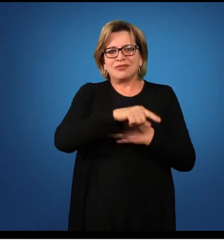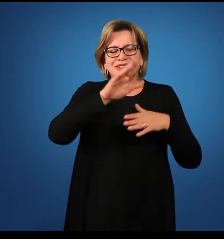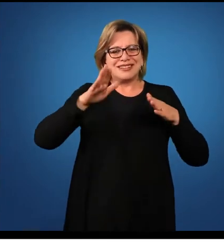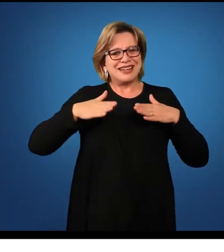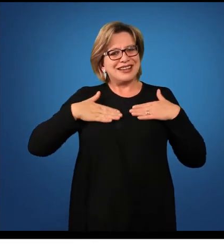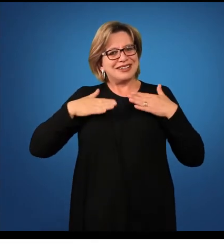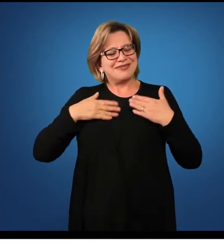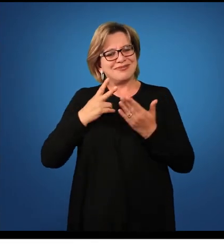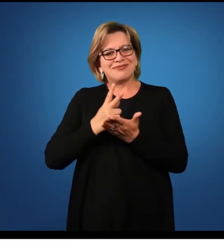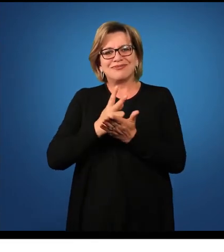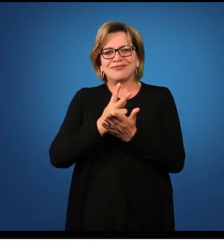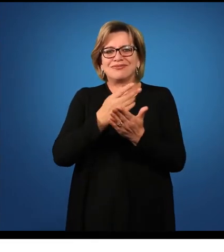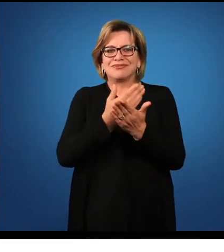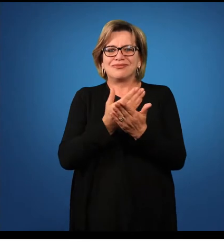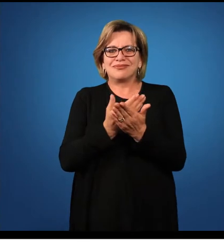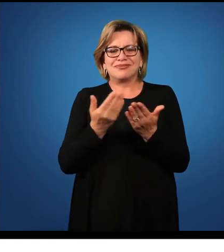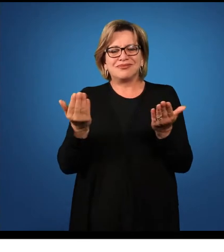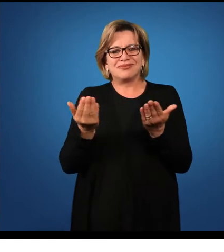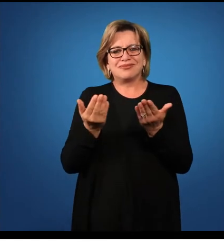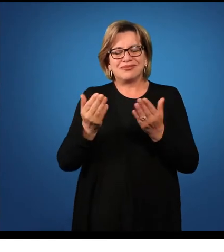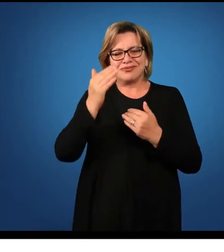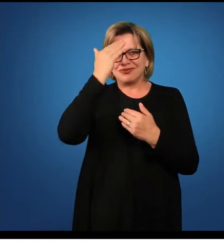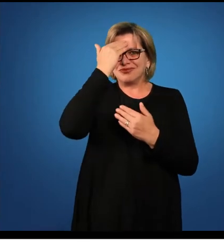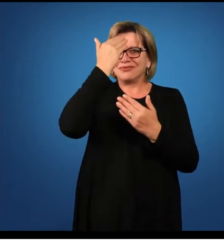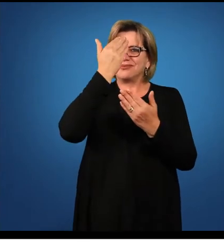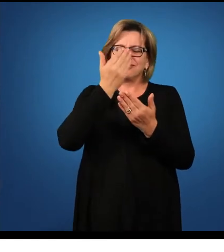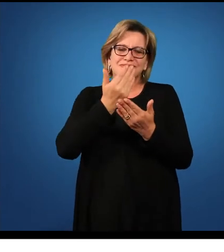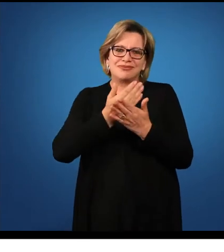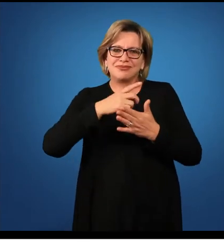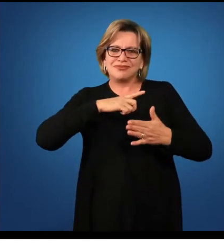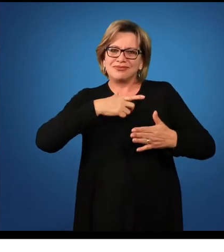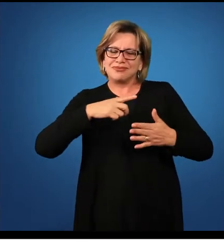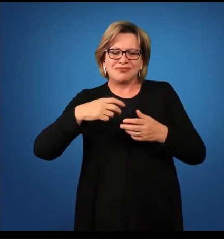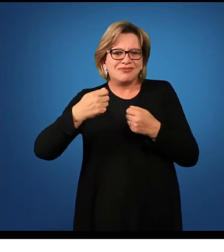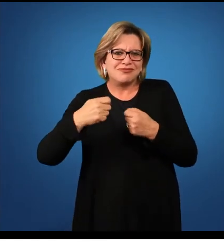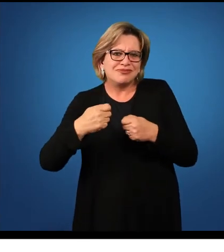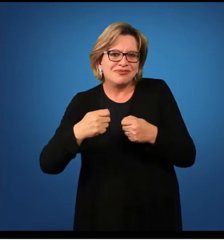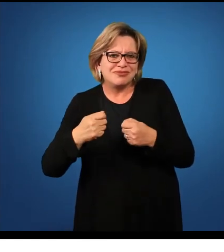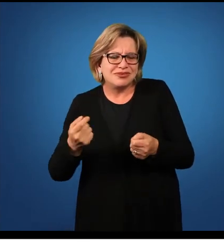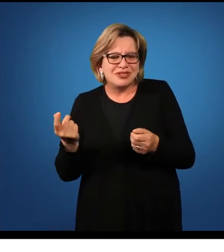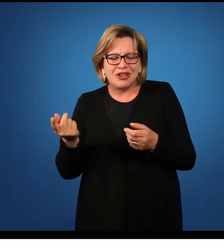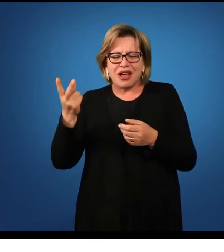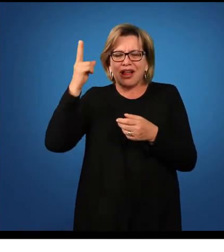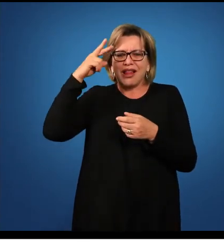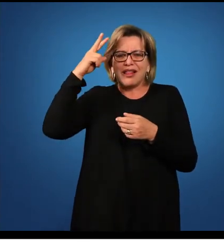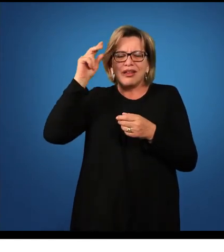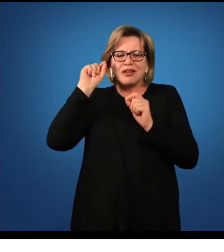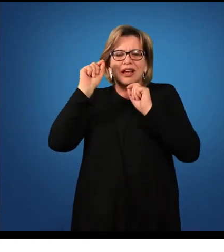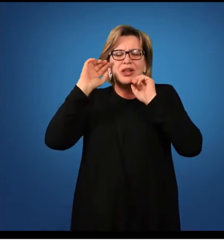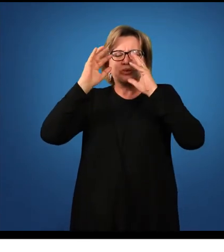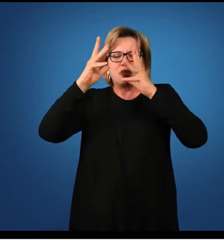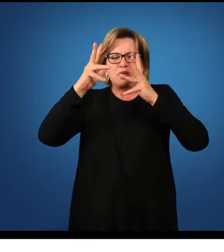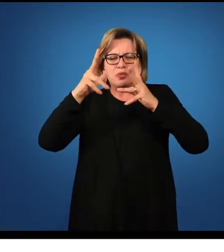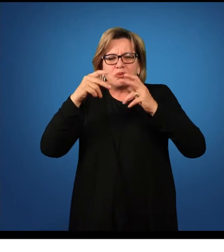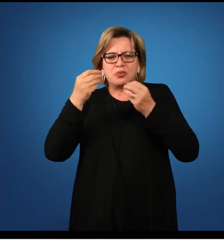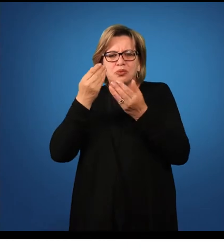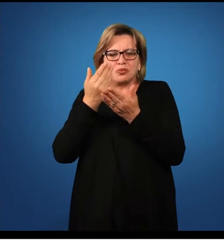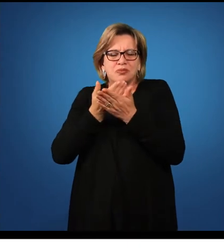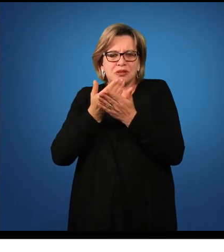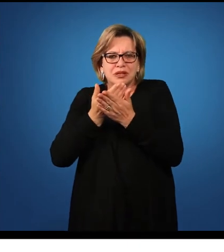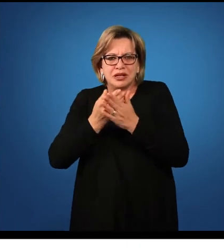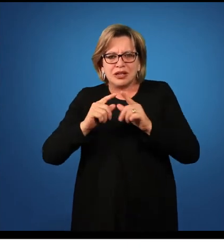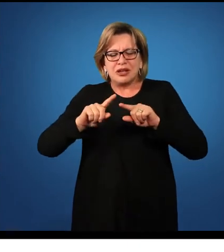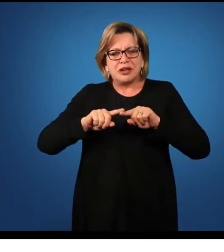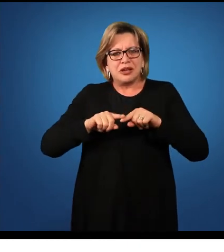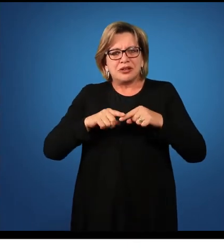continuarmos e dessa vez então acredito que não há tanta necessidade de retomarmos tudo aquilo que nós vimos, embora